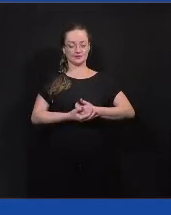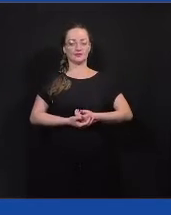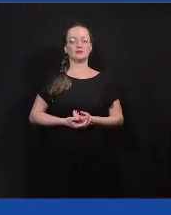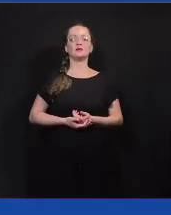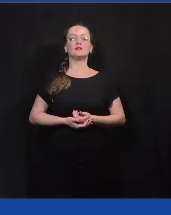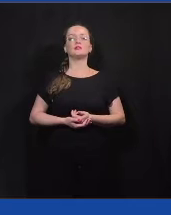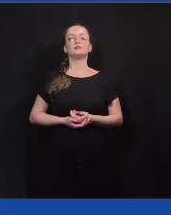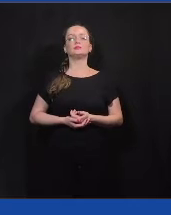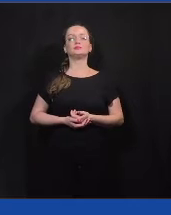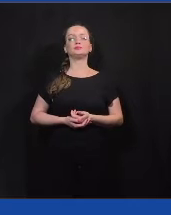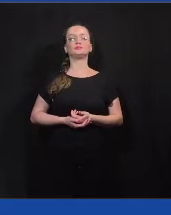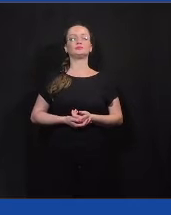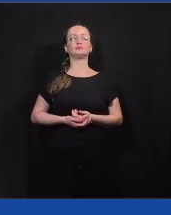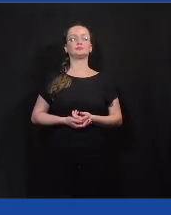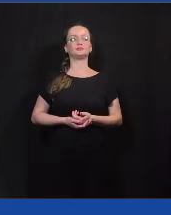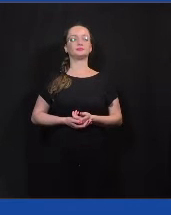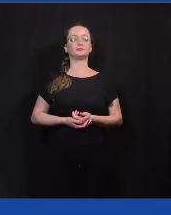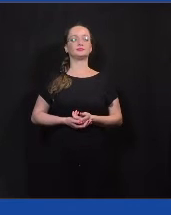Então, vamos.